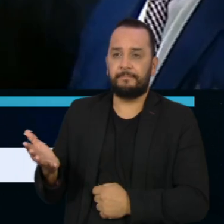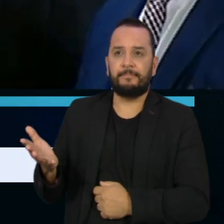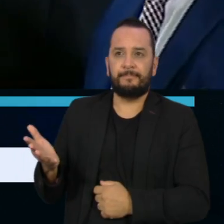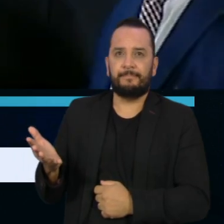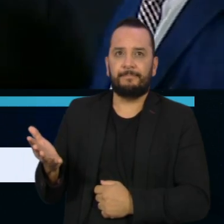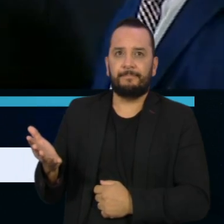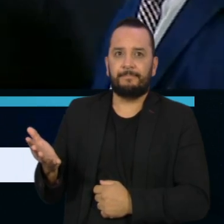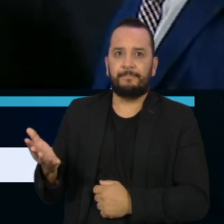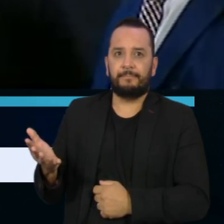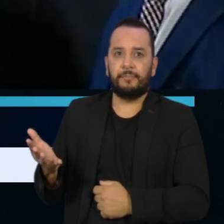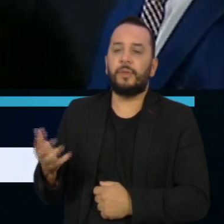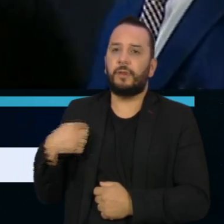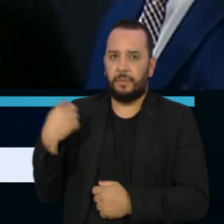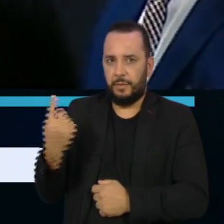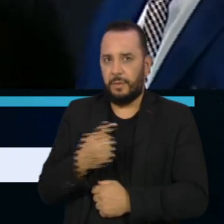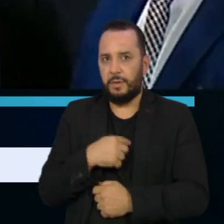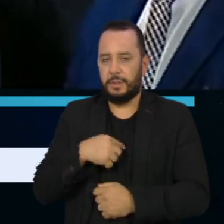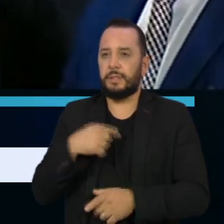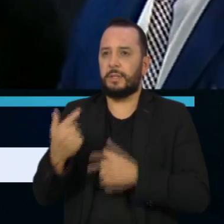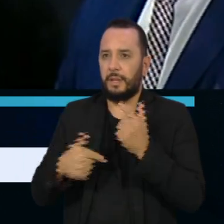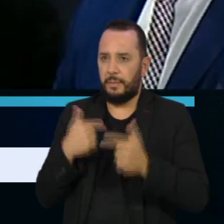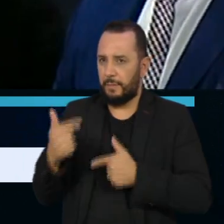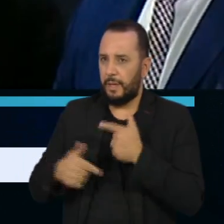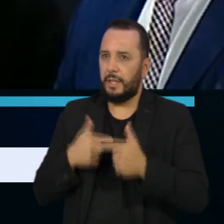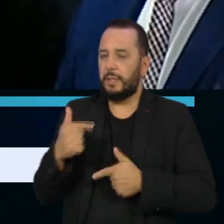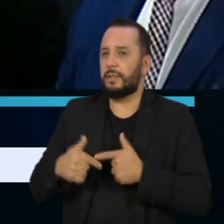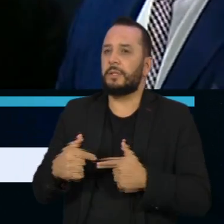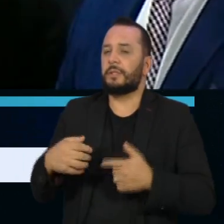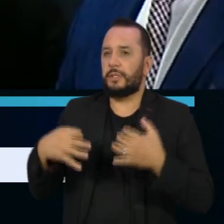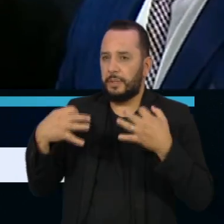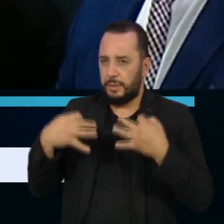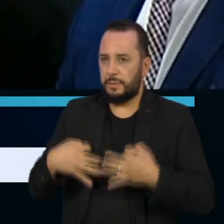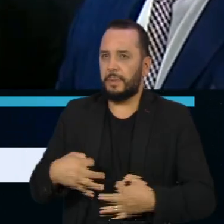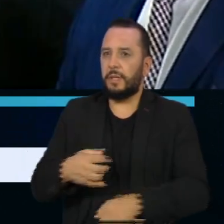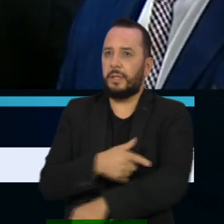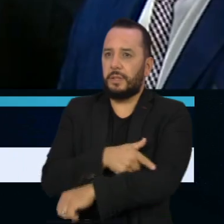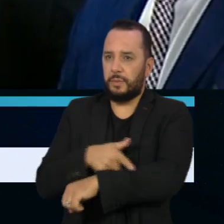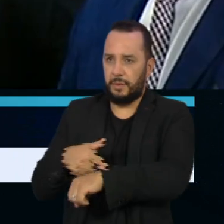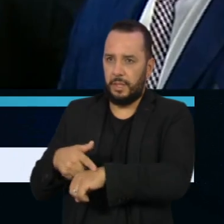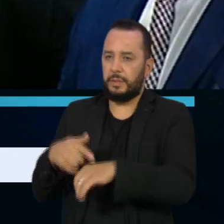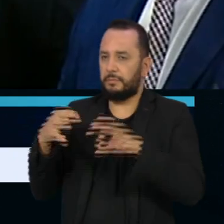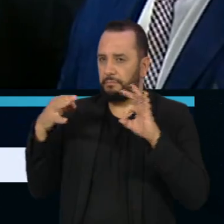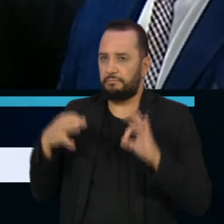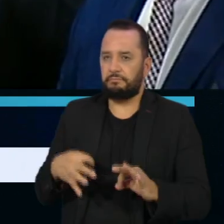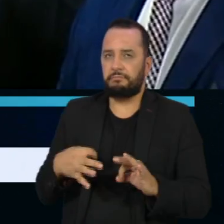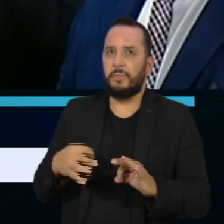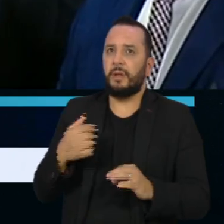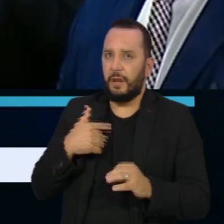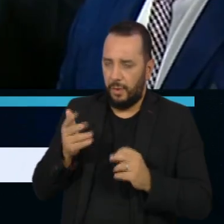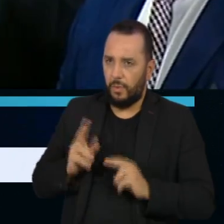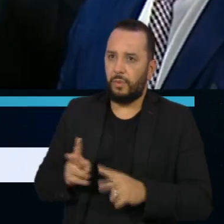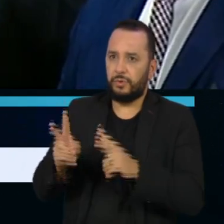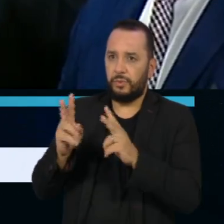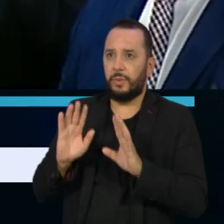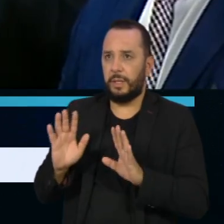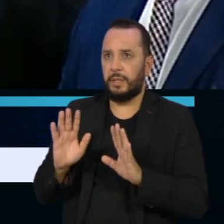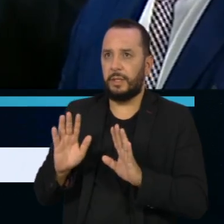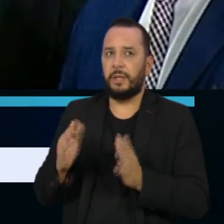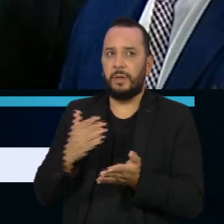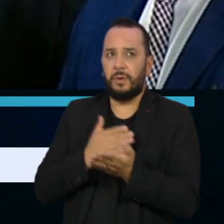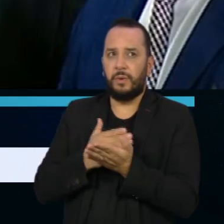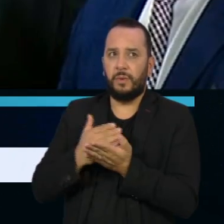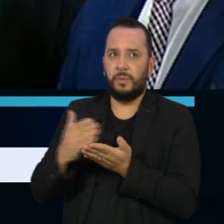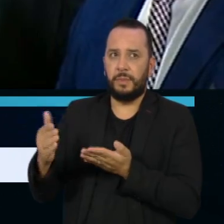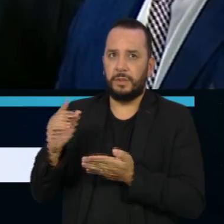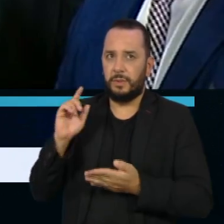que nós estávamos conduzindo a sessão de forma civilizada, eu continuei. A partir do momento que ela